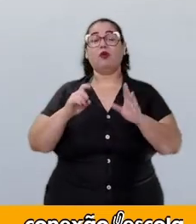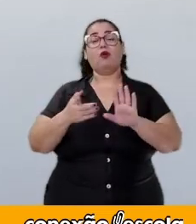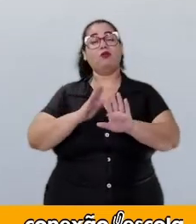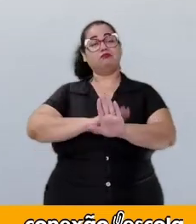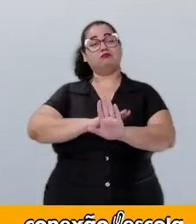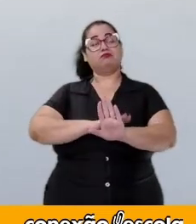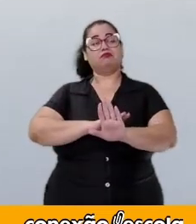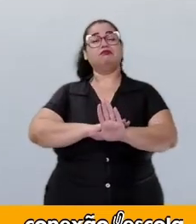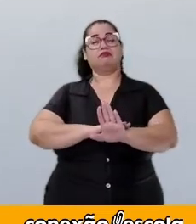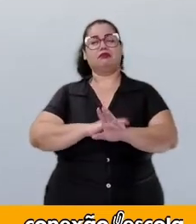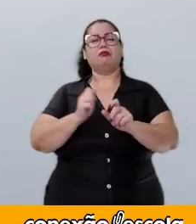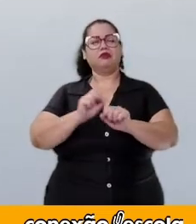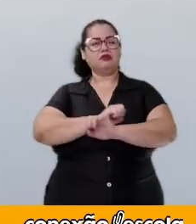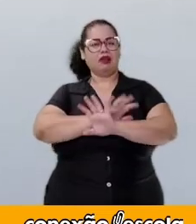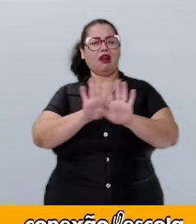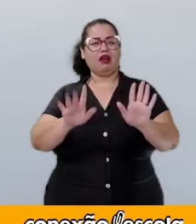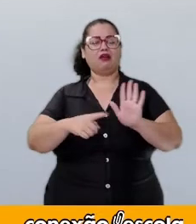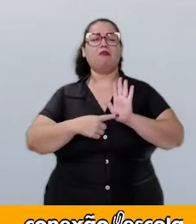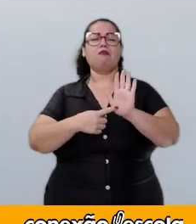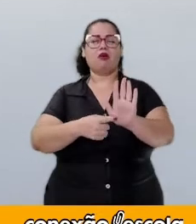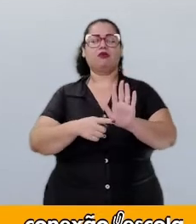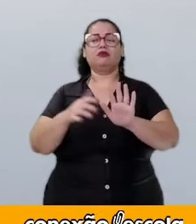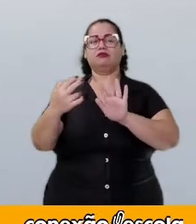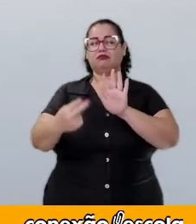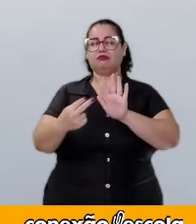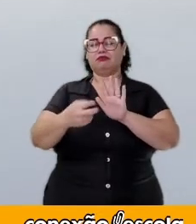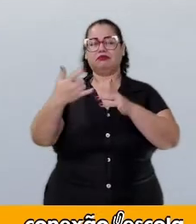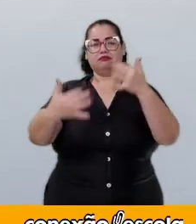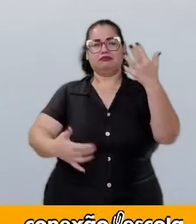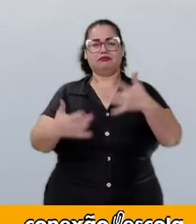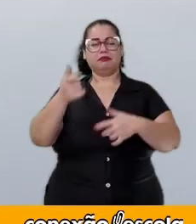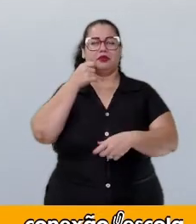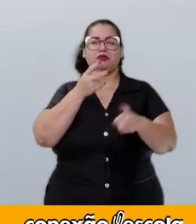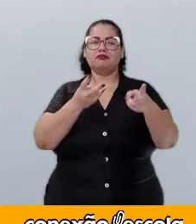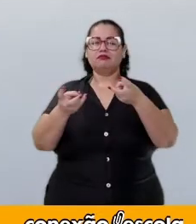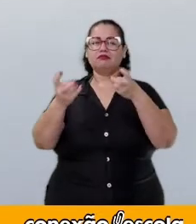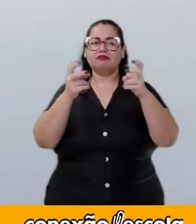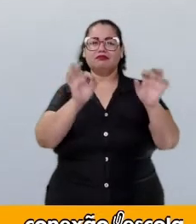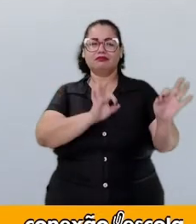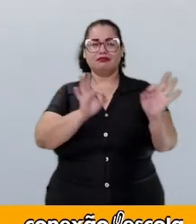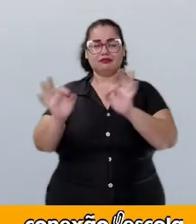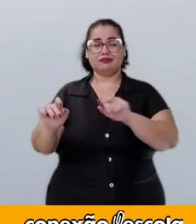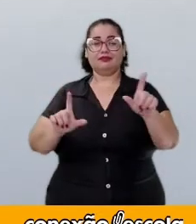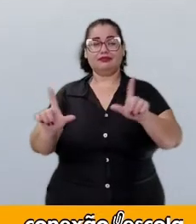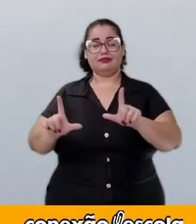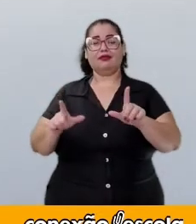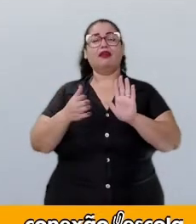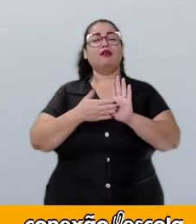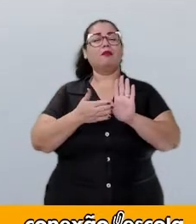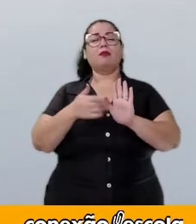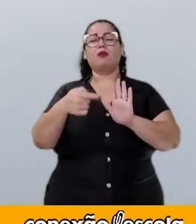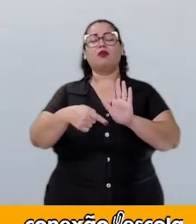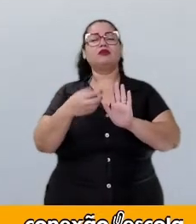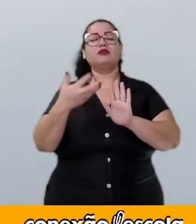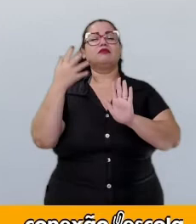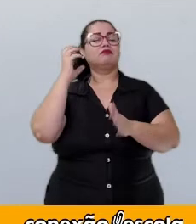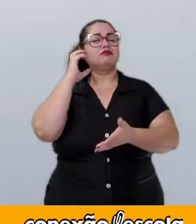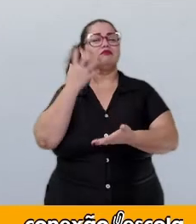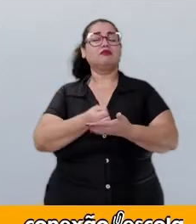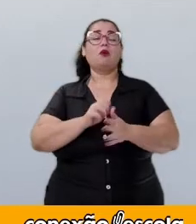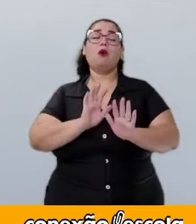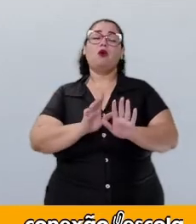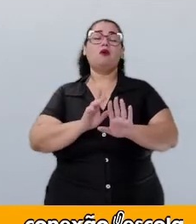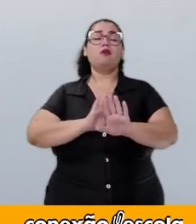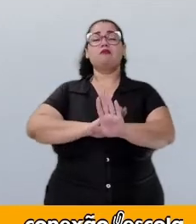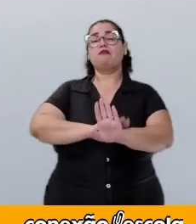implícita. Você pode deixar muito claro para o seu ouvinte, para o seu espectador, qual é o propósito daquele podcast, ou deixar